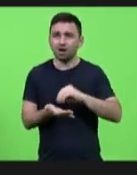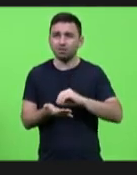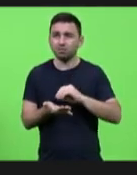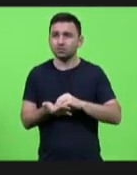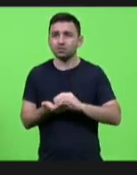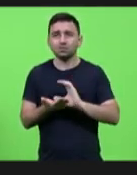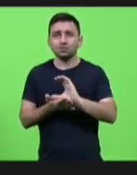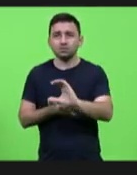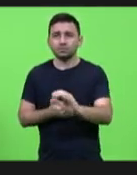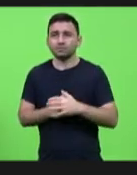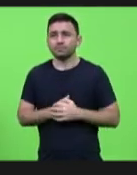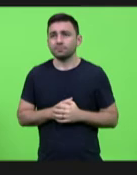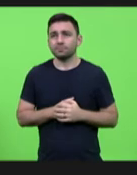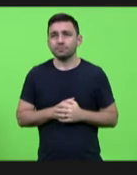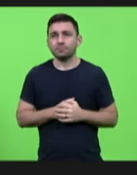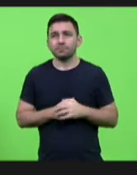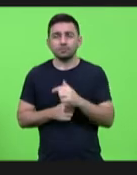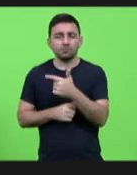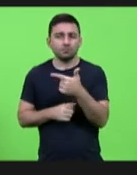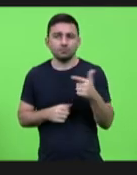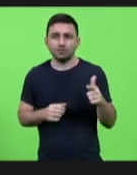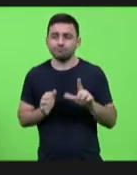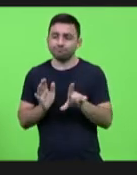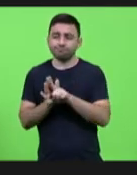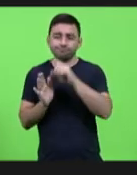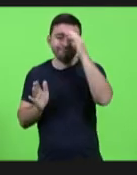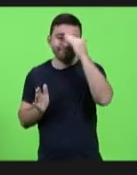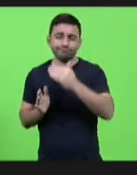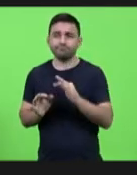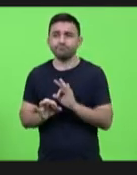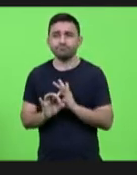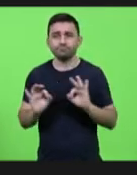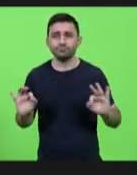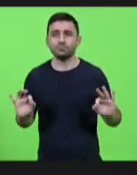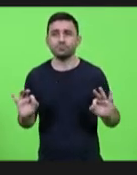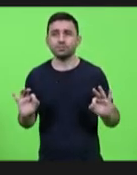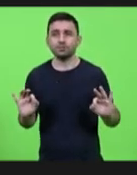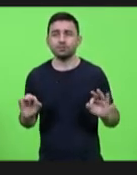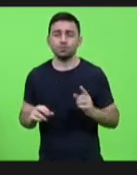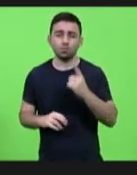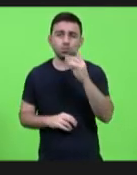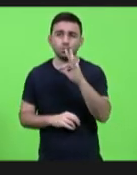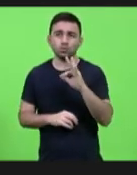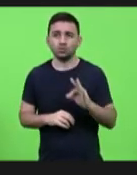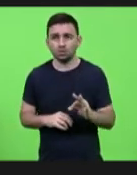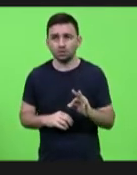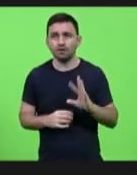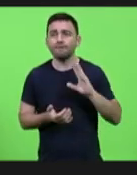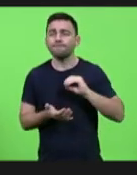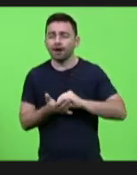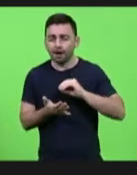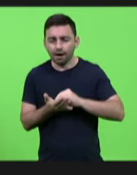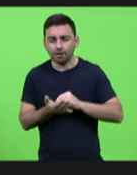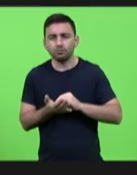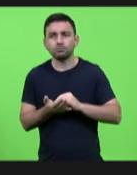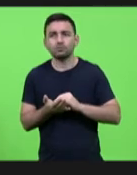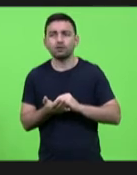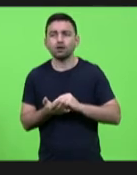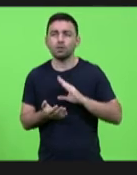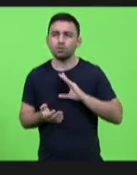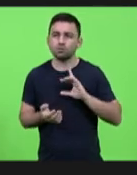e não é cumprida a destinação legal, nem isso, nem a destinação legal de 1% e que há uma falta de coordenação e